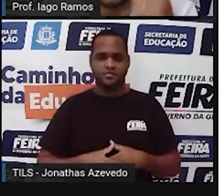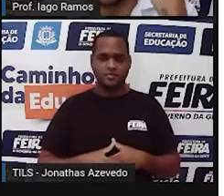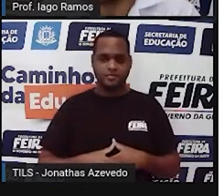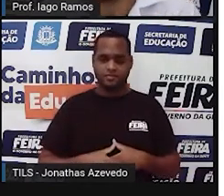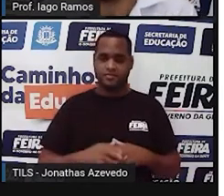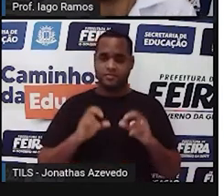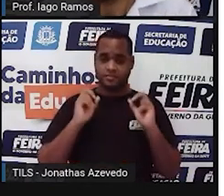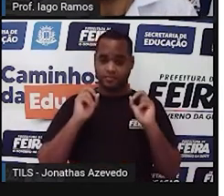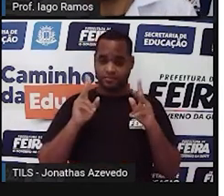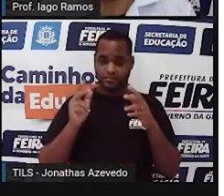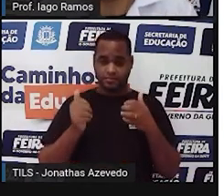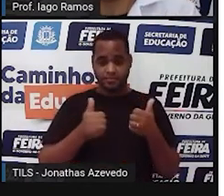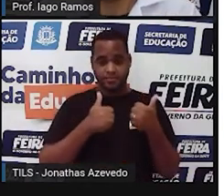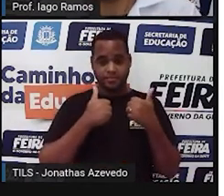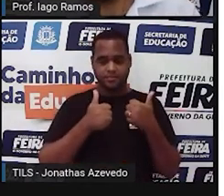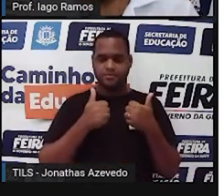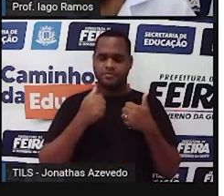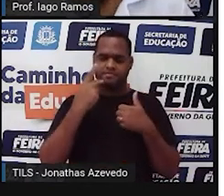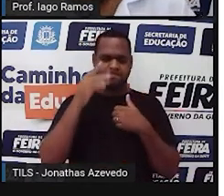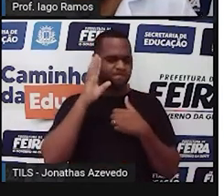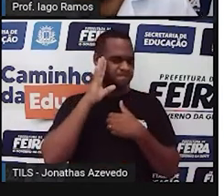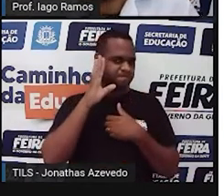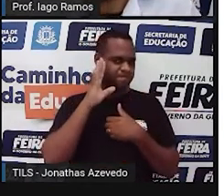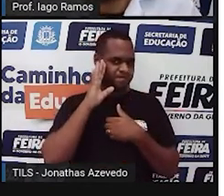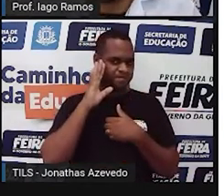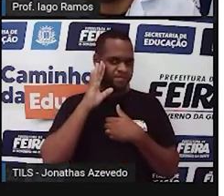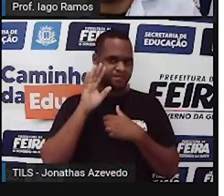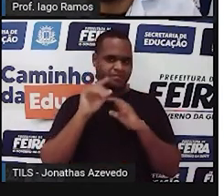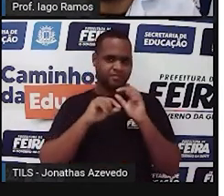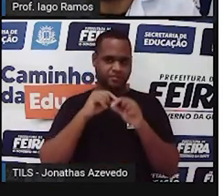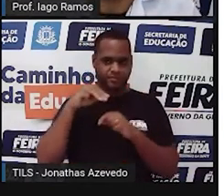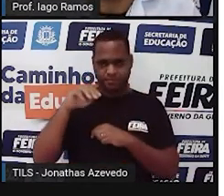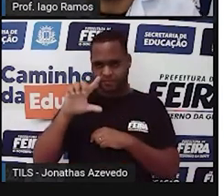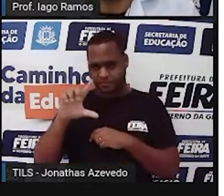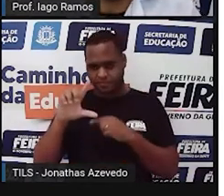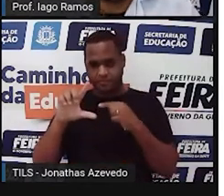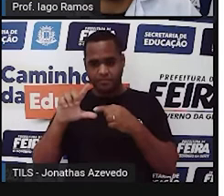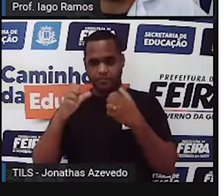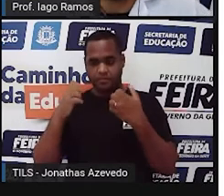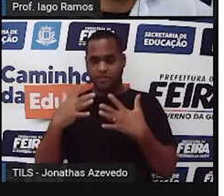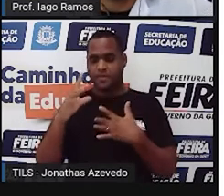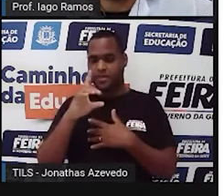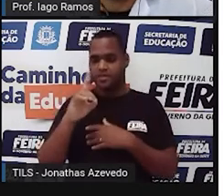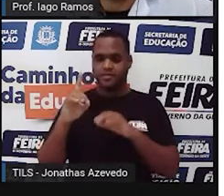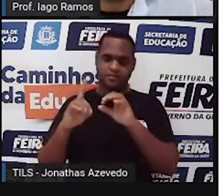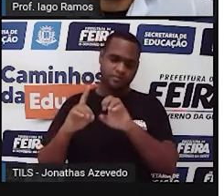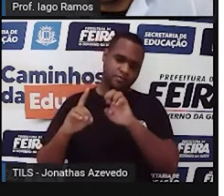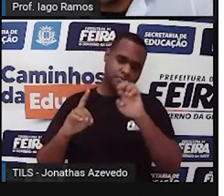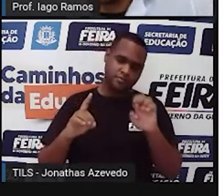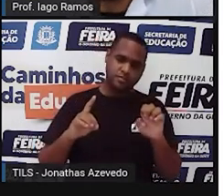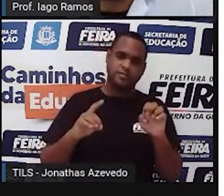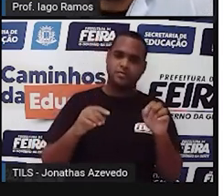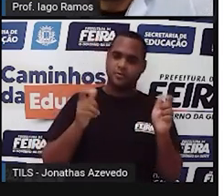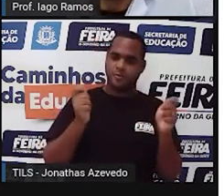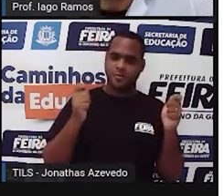Massa. Mas, se você pensar agora lá do ML da direita para a esquerda,